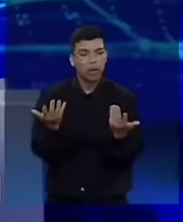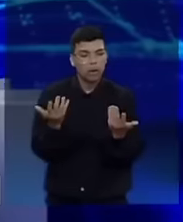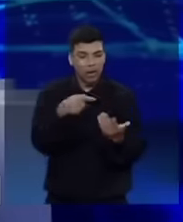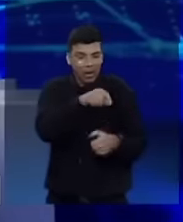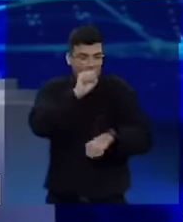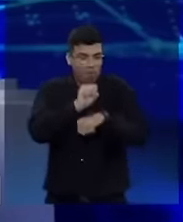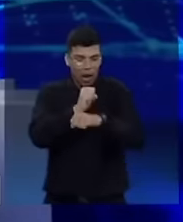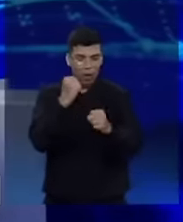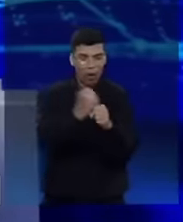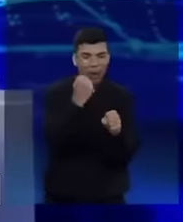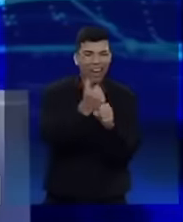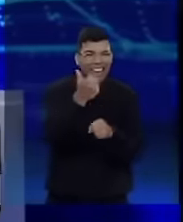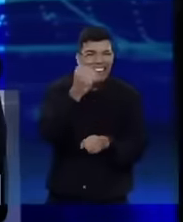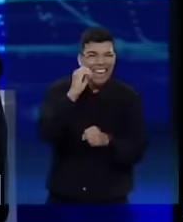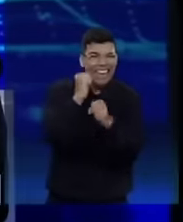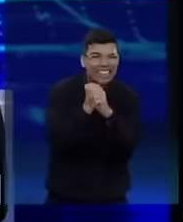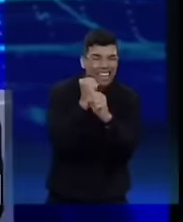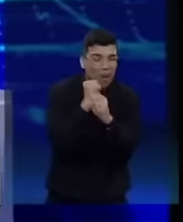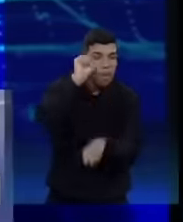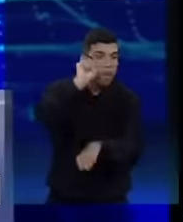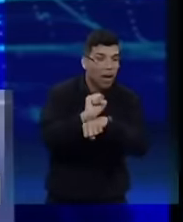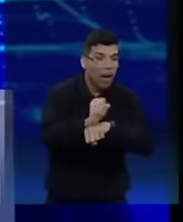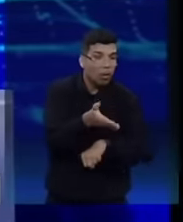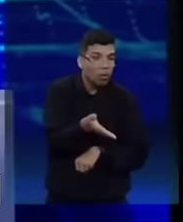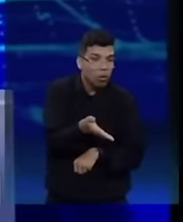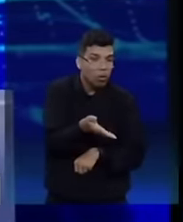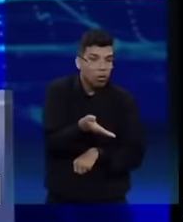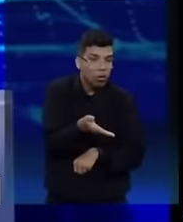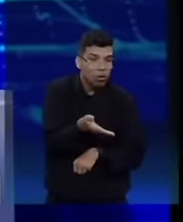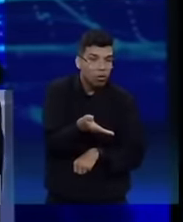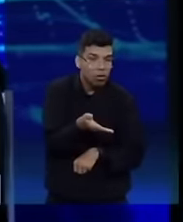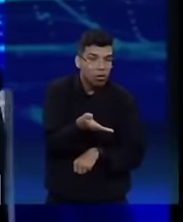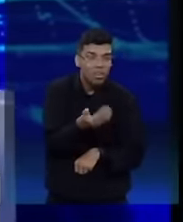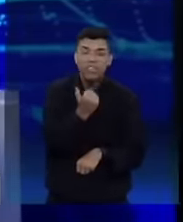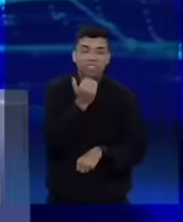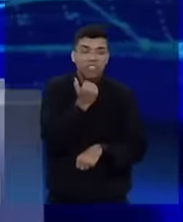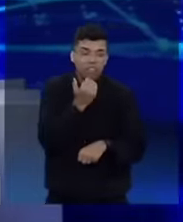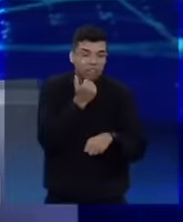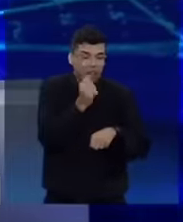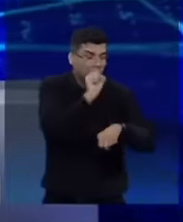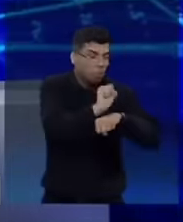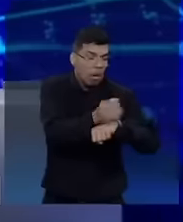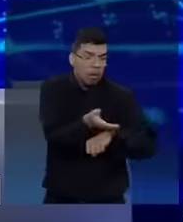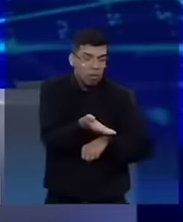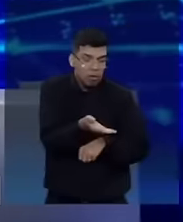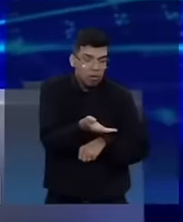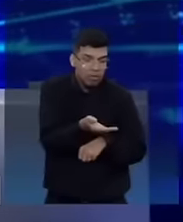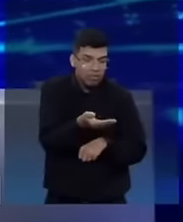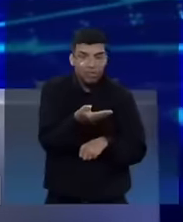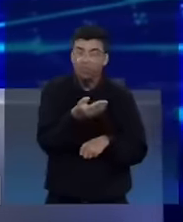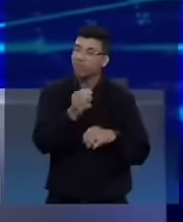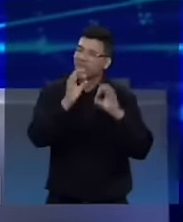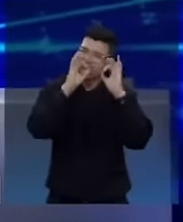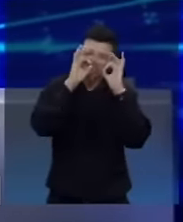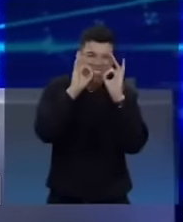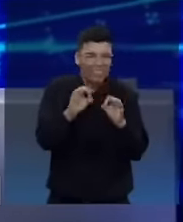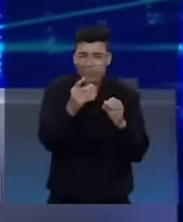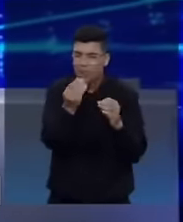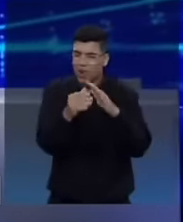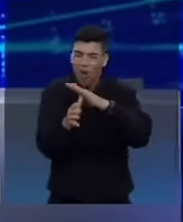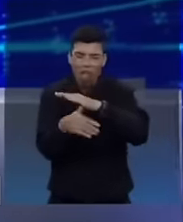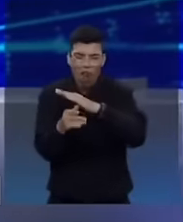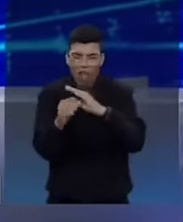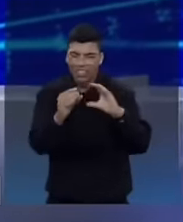10 anos. É pior uma obra parada há quase 10 anos do que começar uma obra. O senhor desviou sim, foi muito dinheiro para a corrupção.